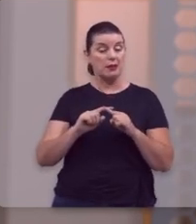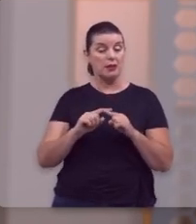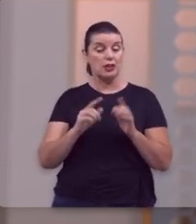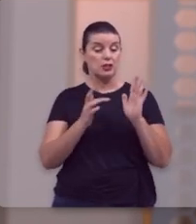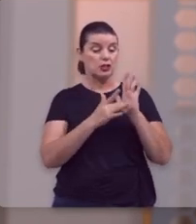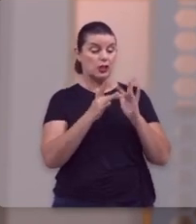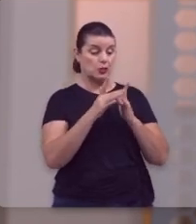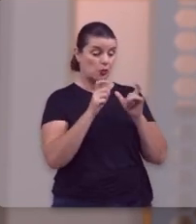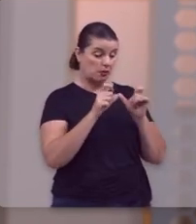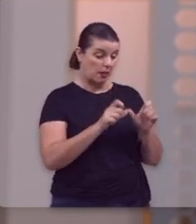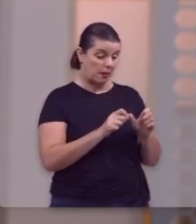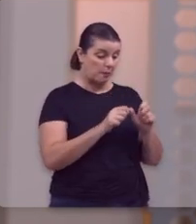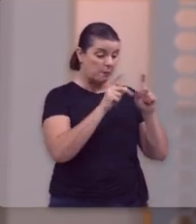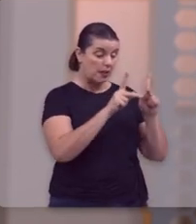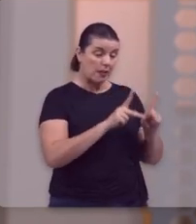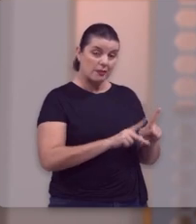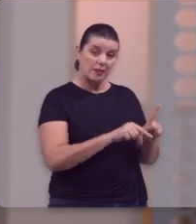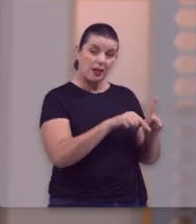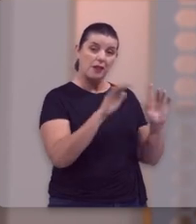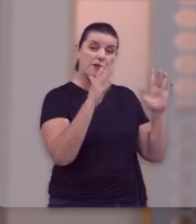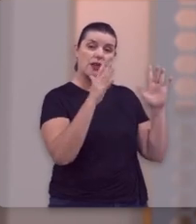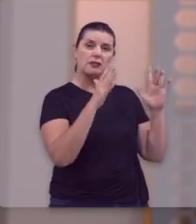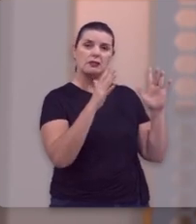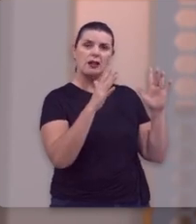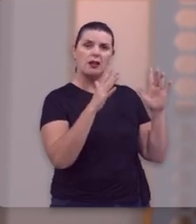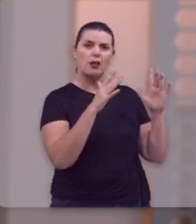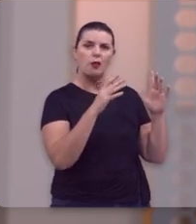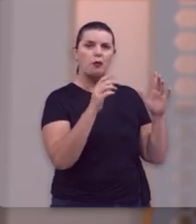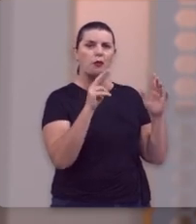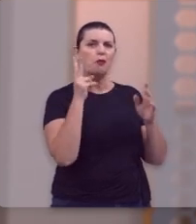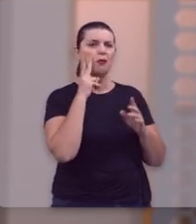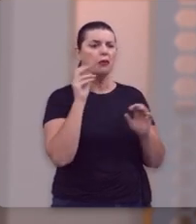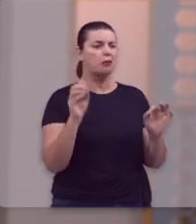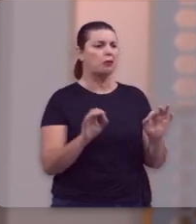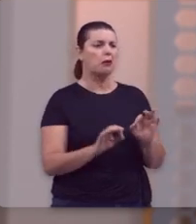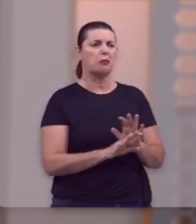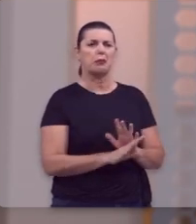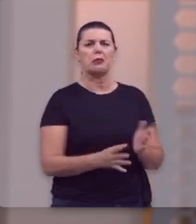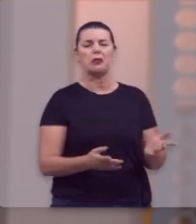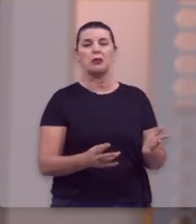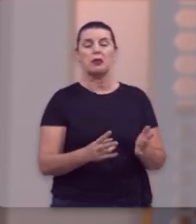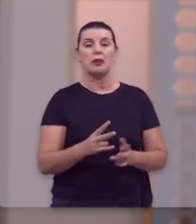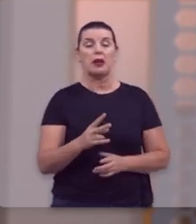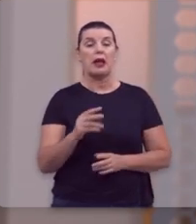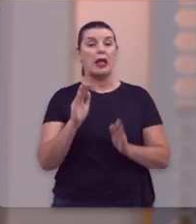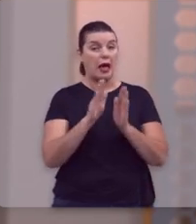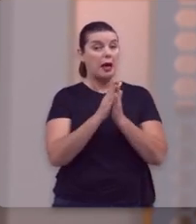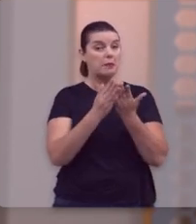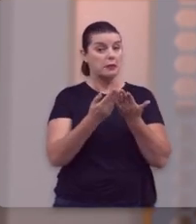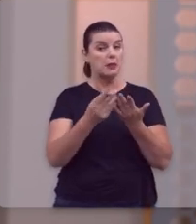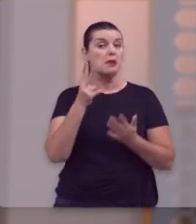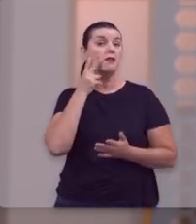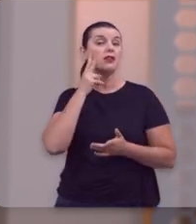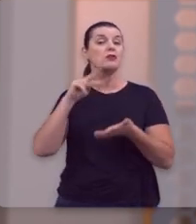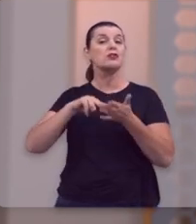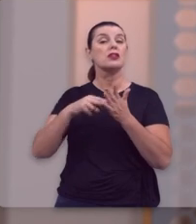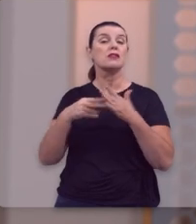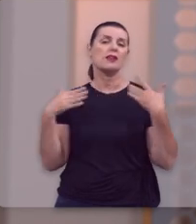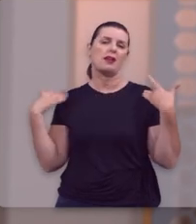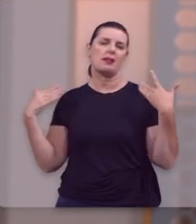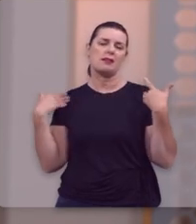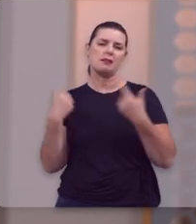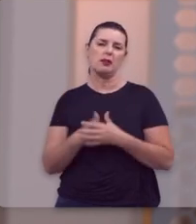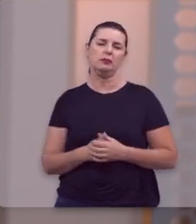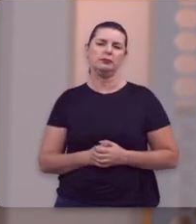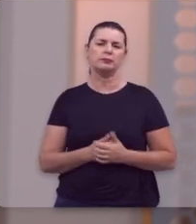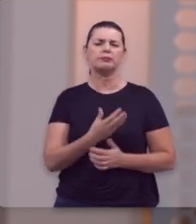Porque, mesmo Jesus estando presente naquela festa, o vinho acabou. Vinho é símbolo de alegria na